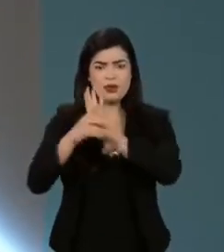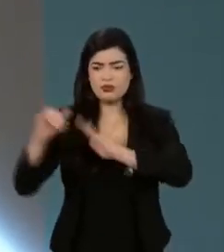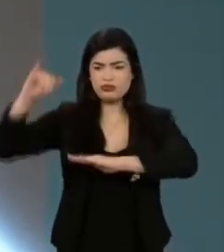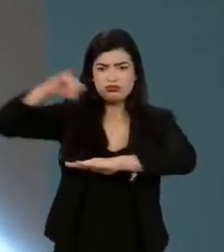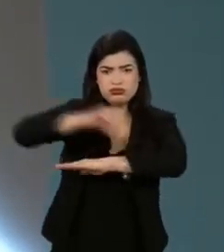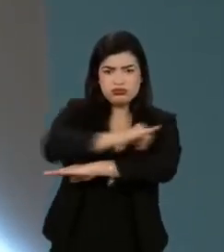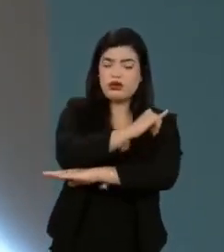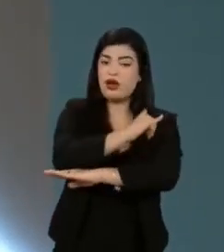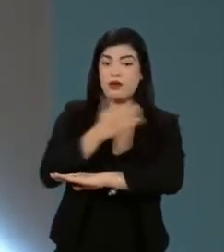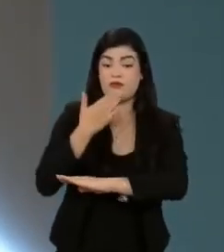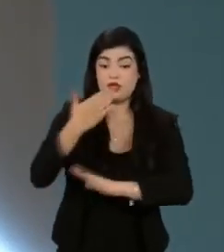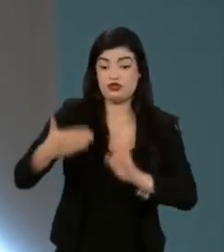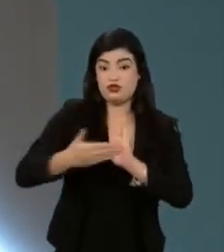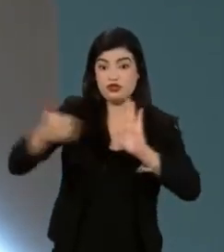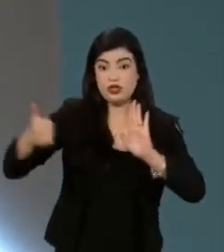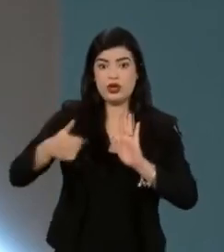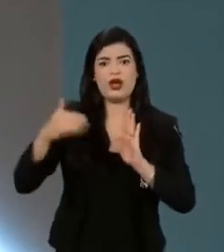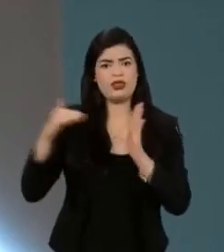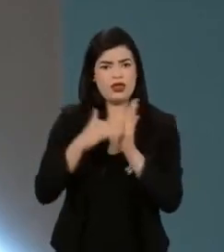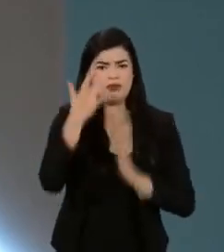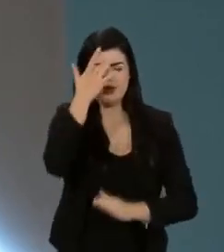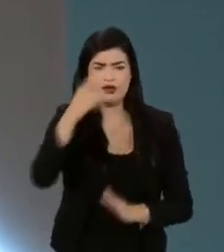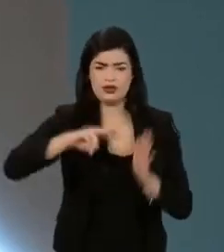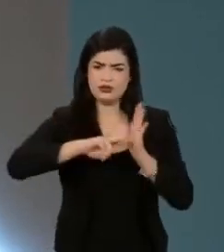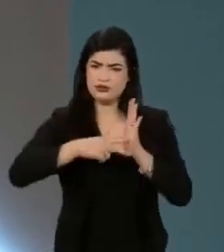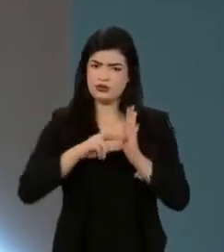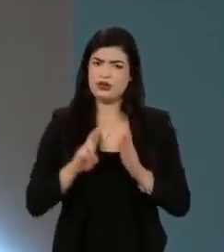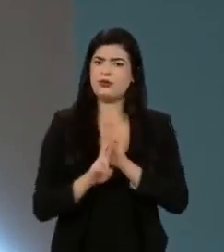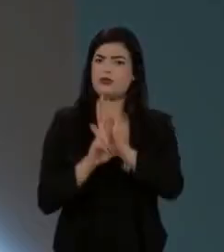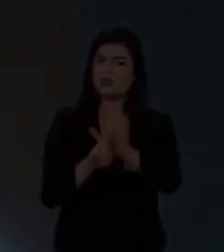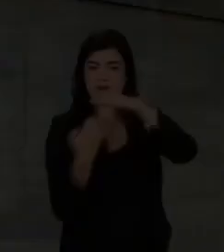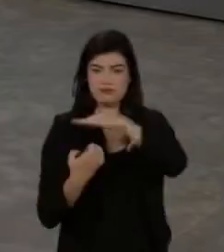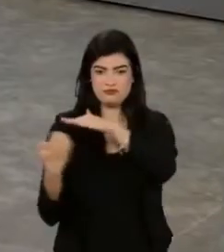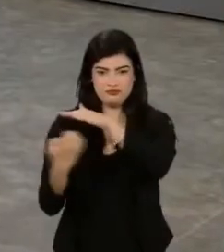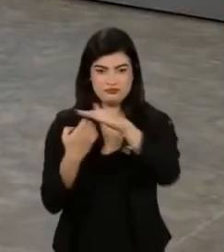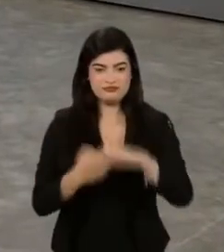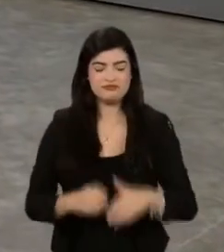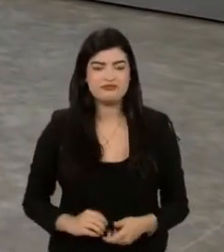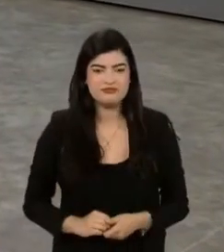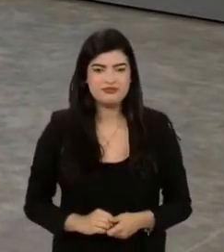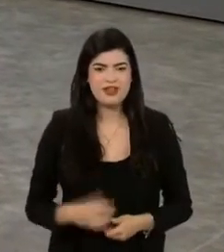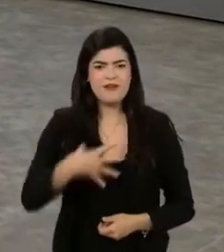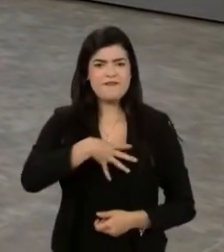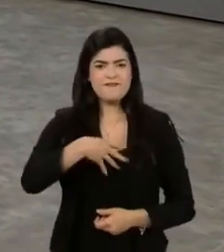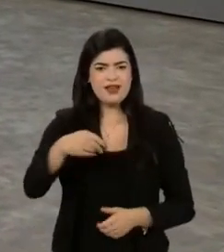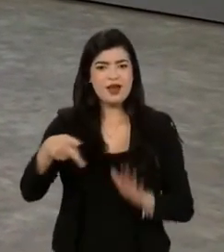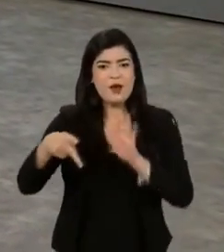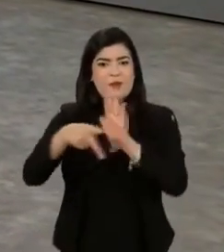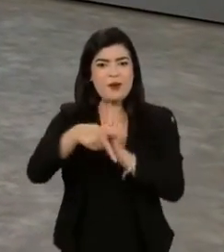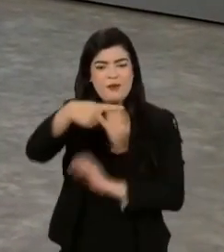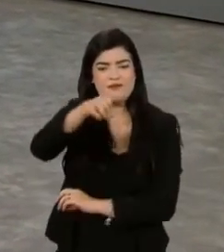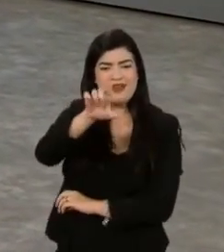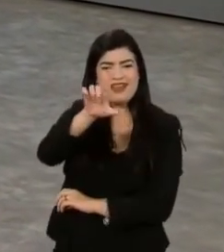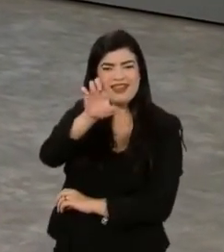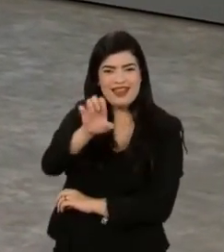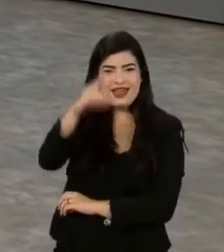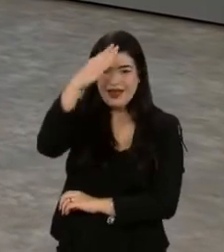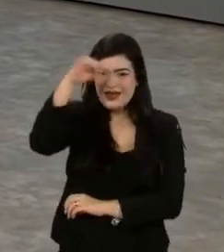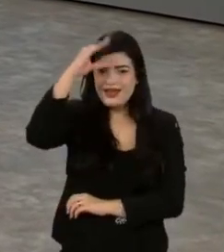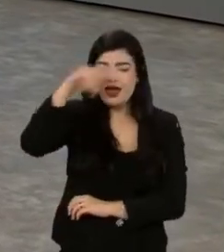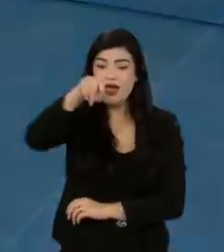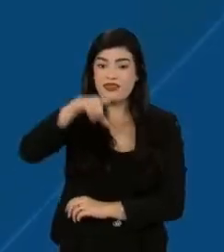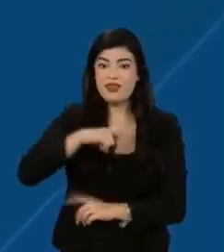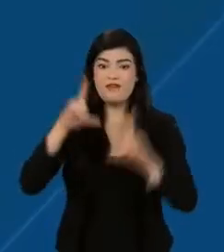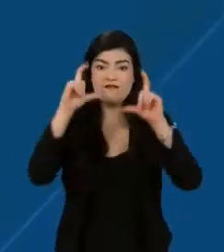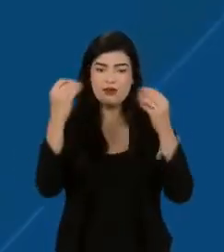está suspensa até amanhã, segundo o sindicato que representa a categoria. A filha do rei do futebol Pelé postou foto nas